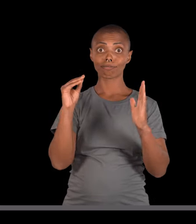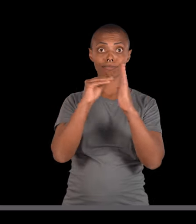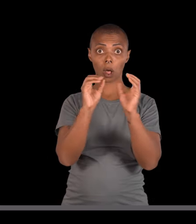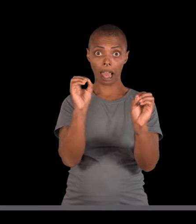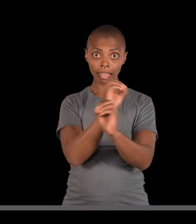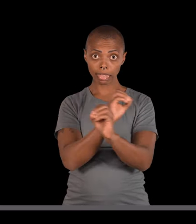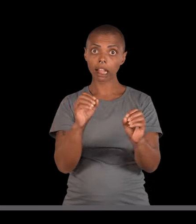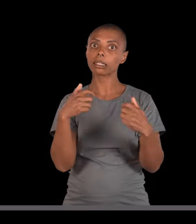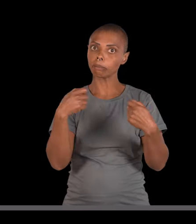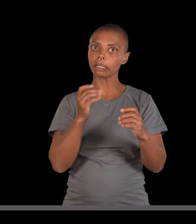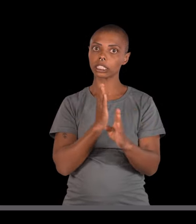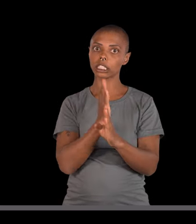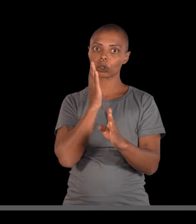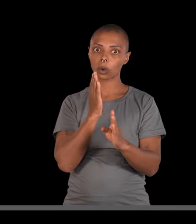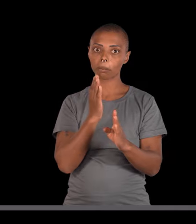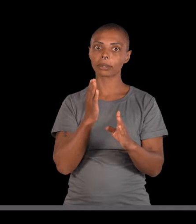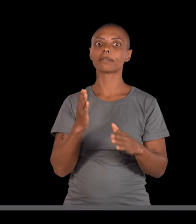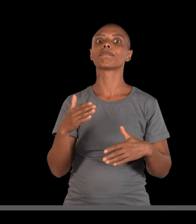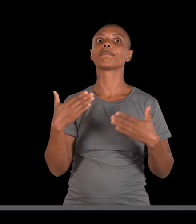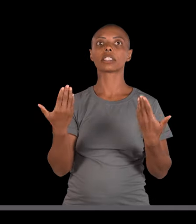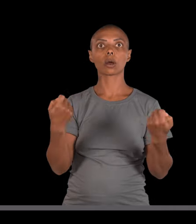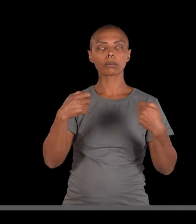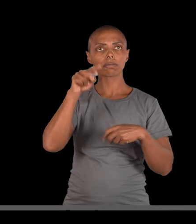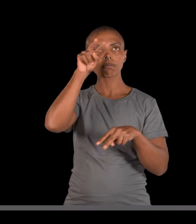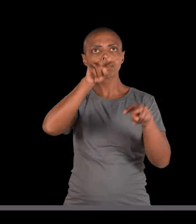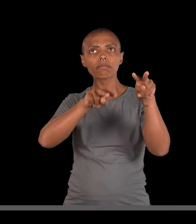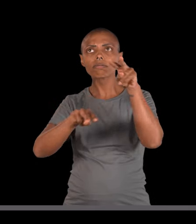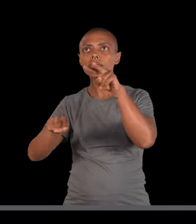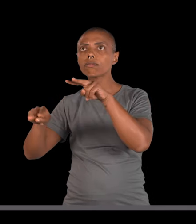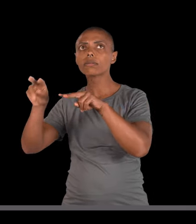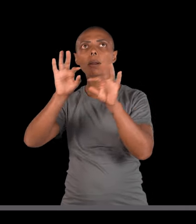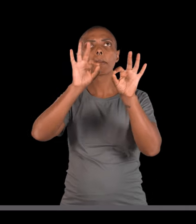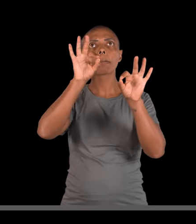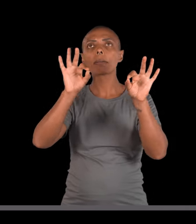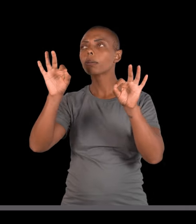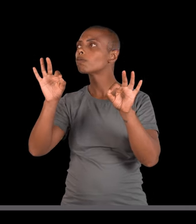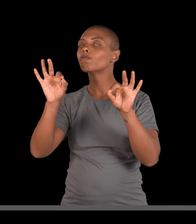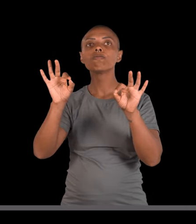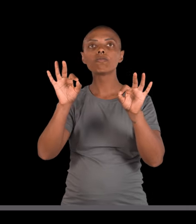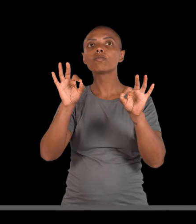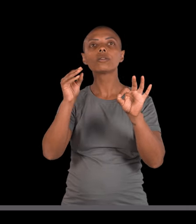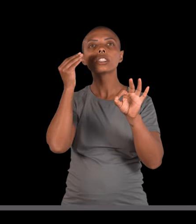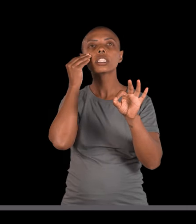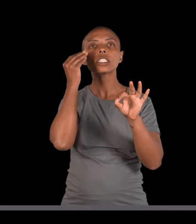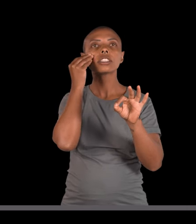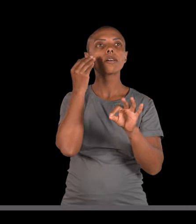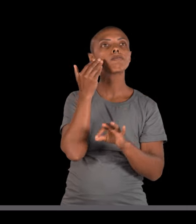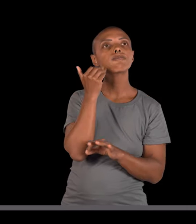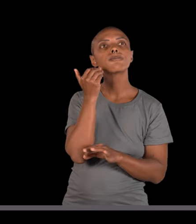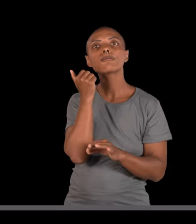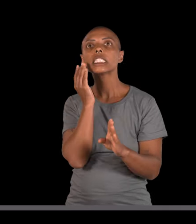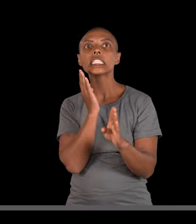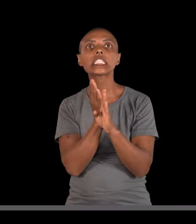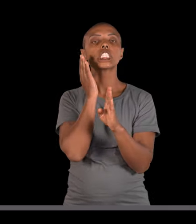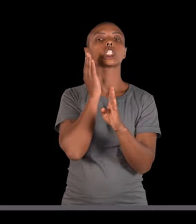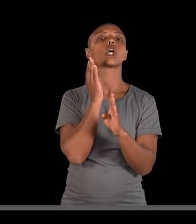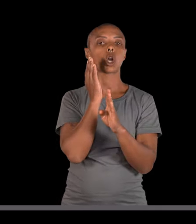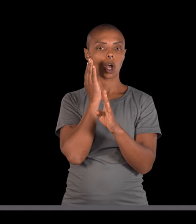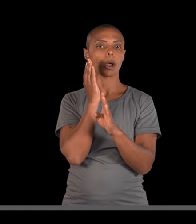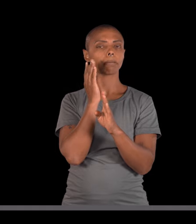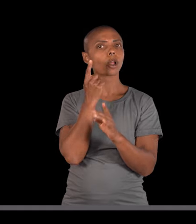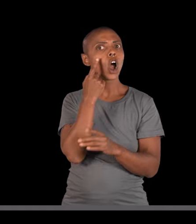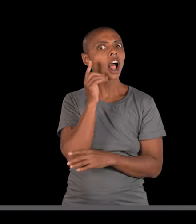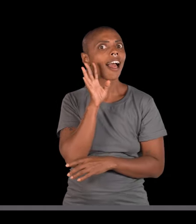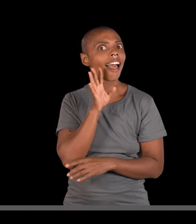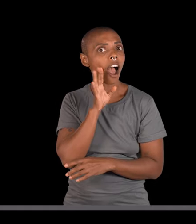diz, você vai ter que descobrir. E aí você precisa olhar o esquema e tentar pegar pistas